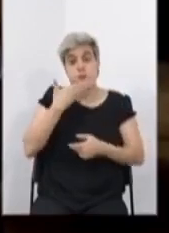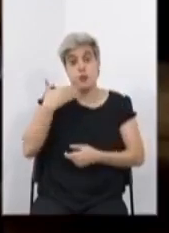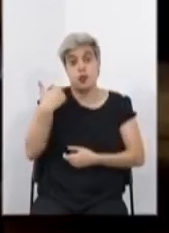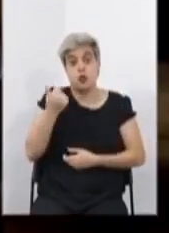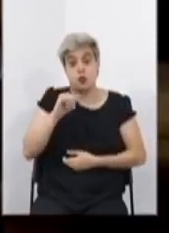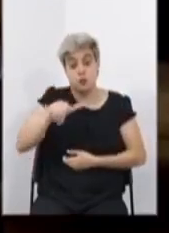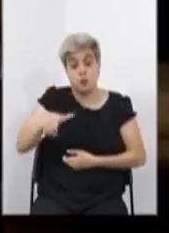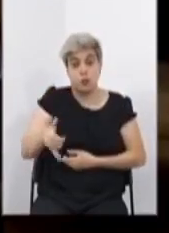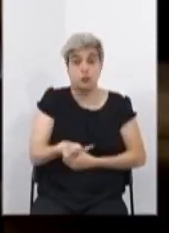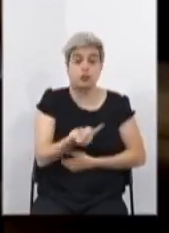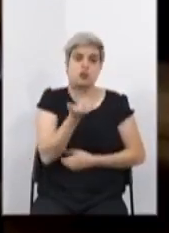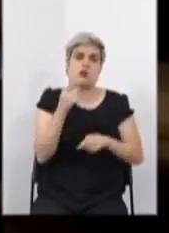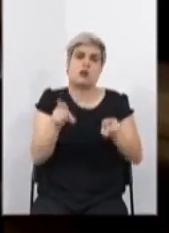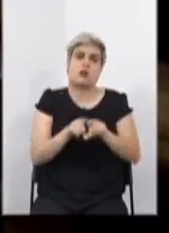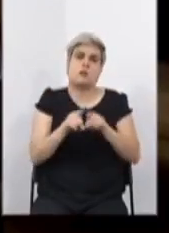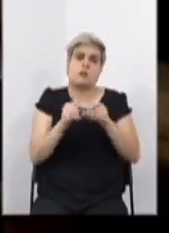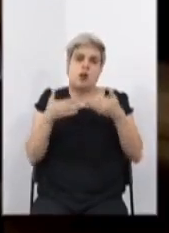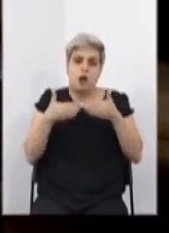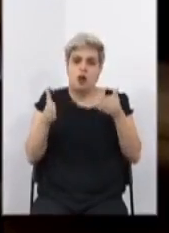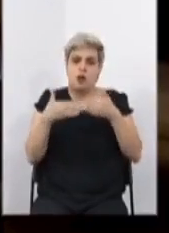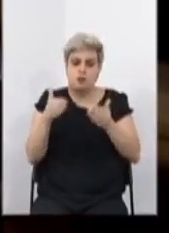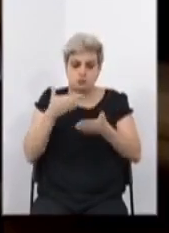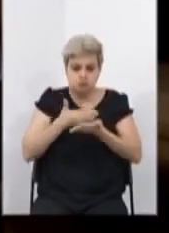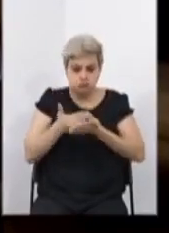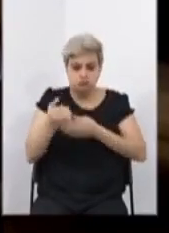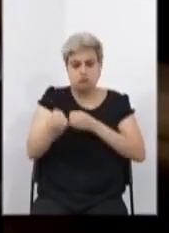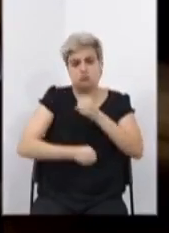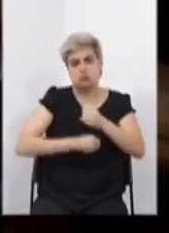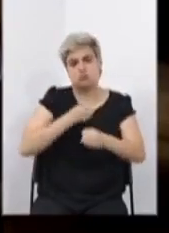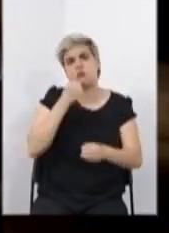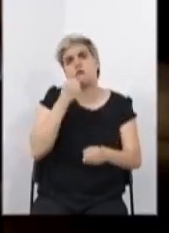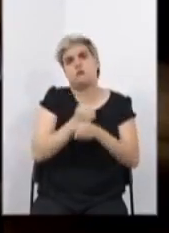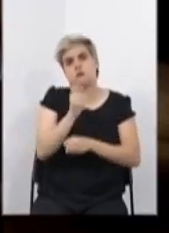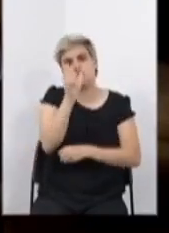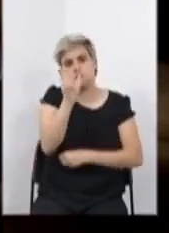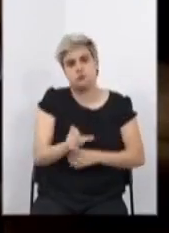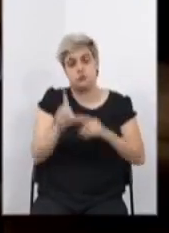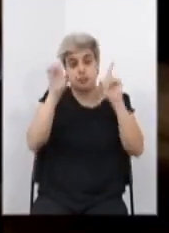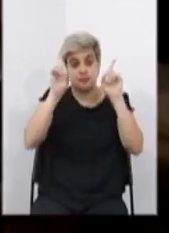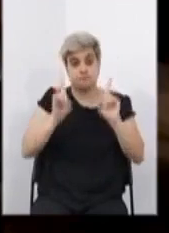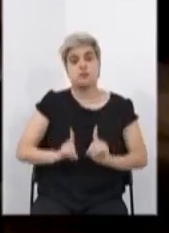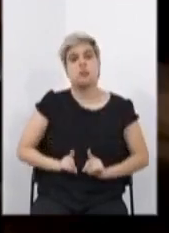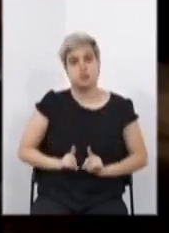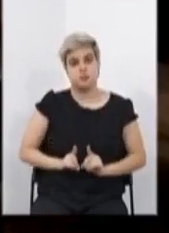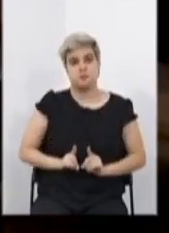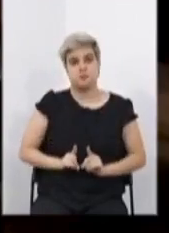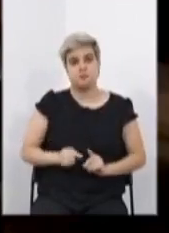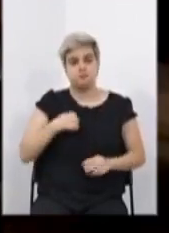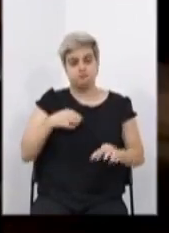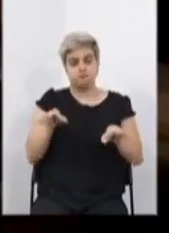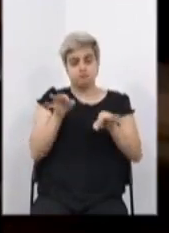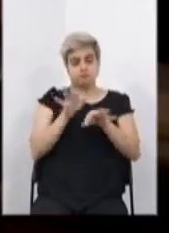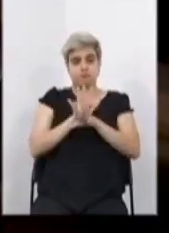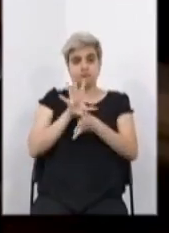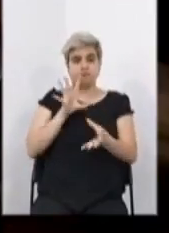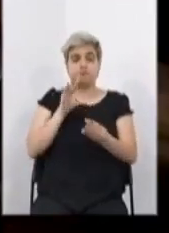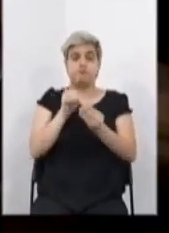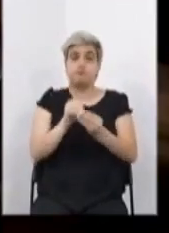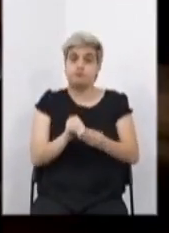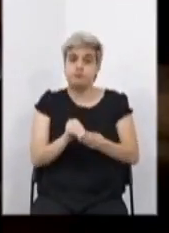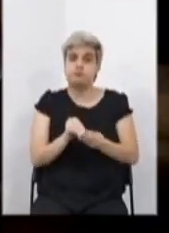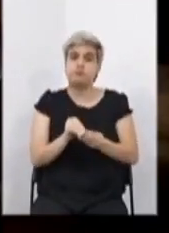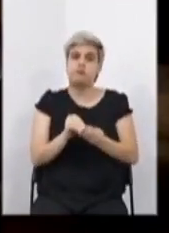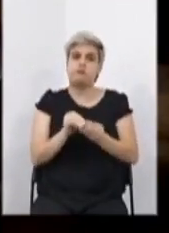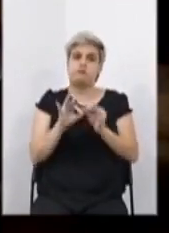oportunidades que serão abertas a partir do ano que vem para as pessoas com deficiência. Presidente, termino em